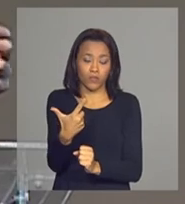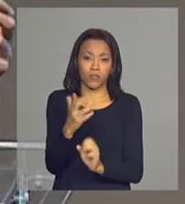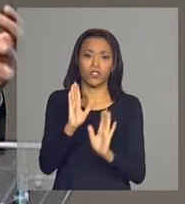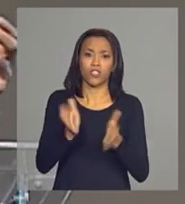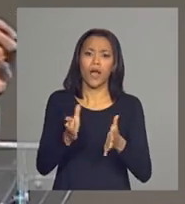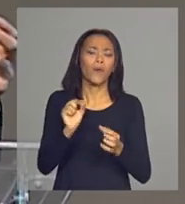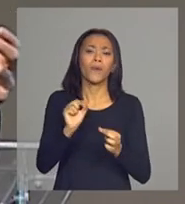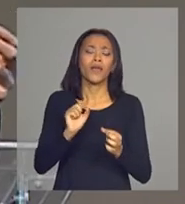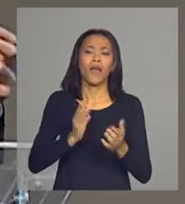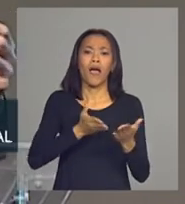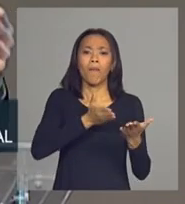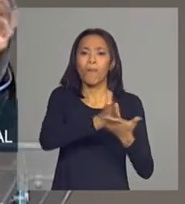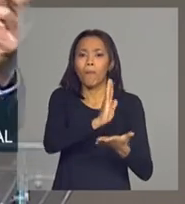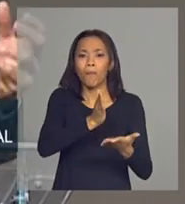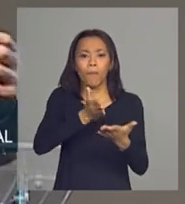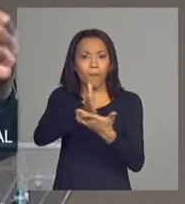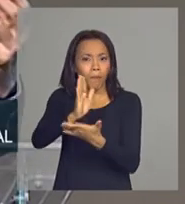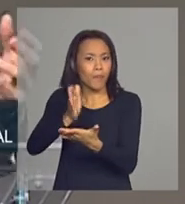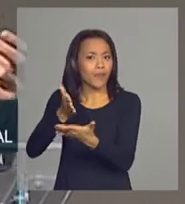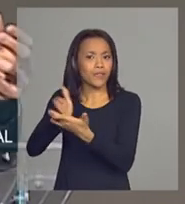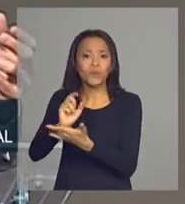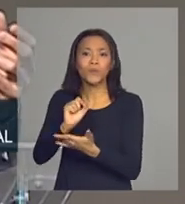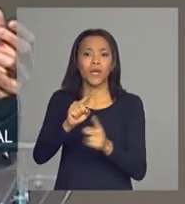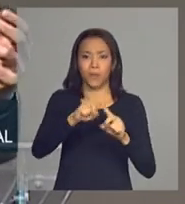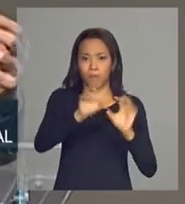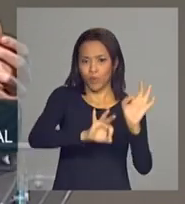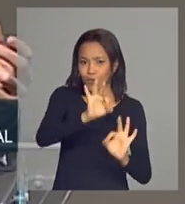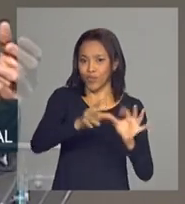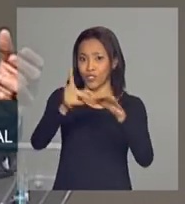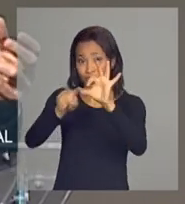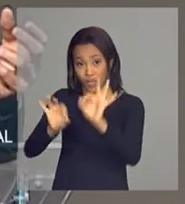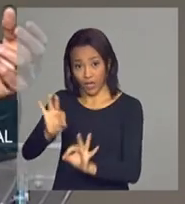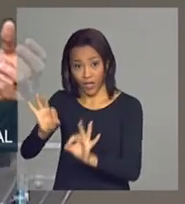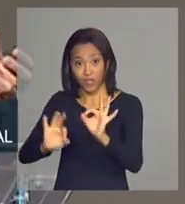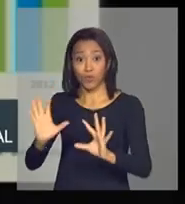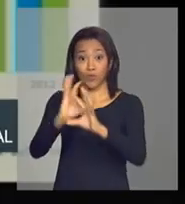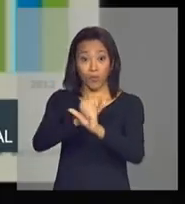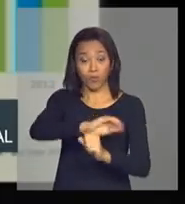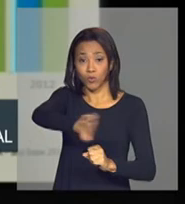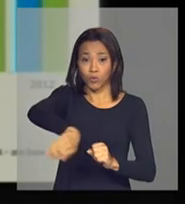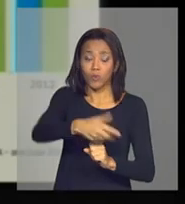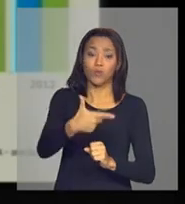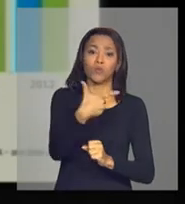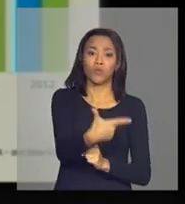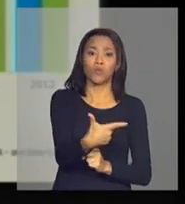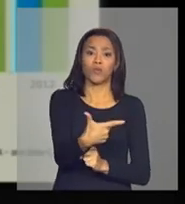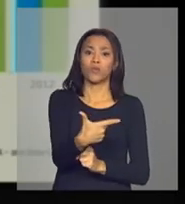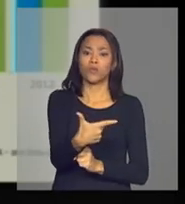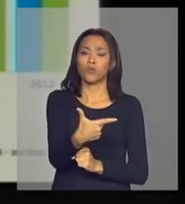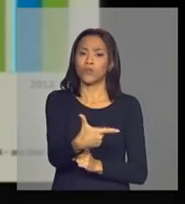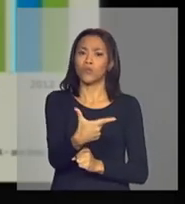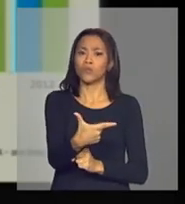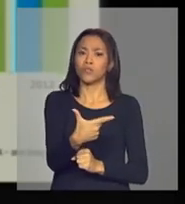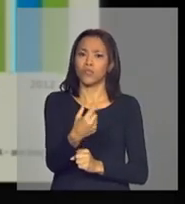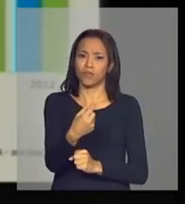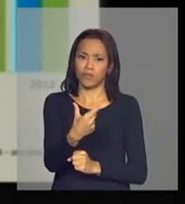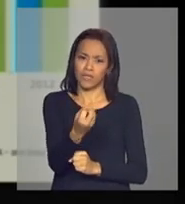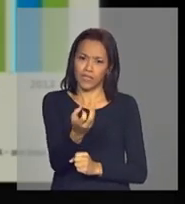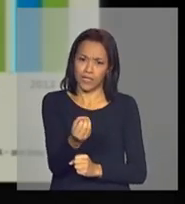aprovações de projetos totalizando 260 bilhões de desembolso isso aqui